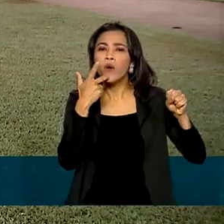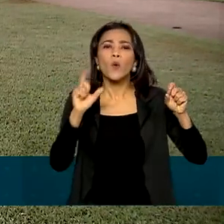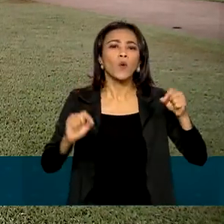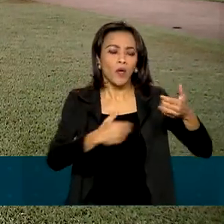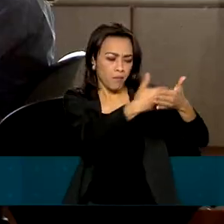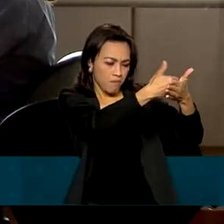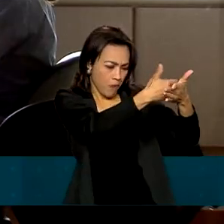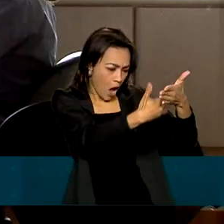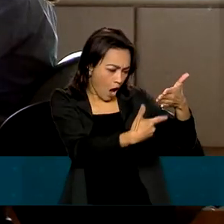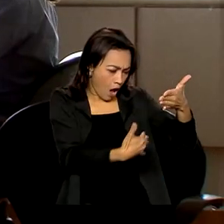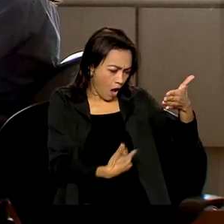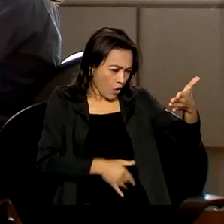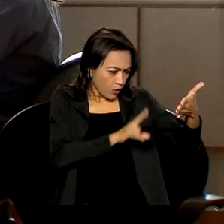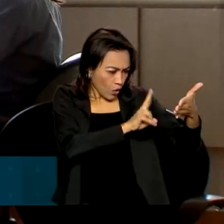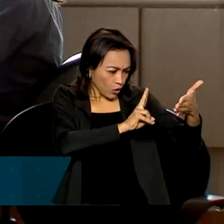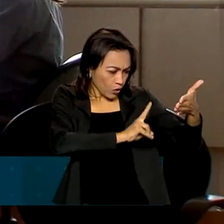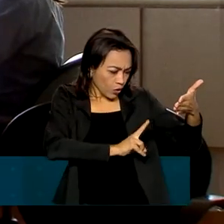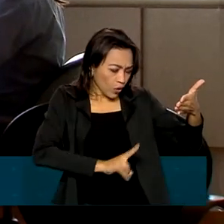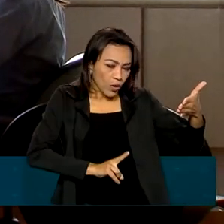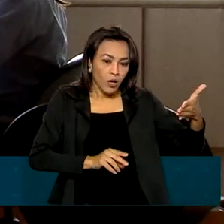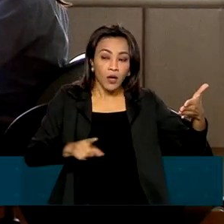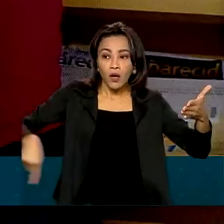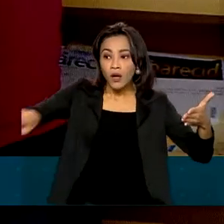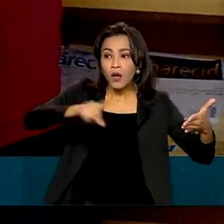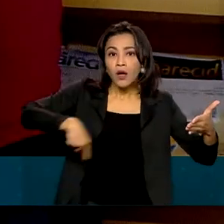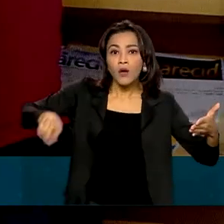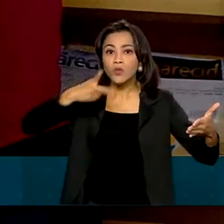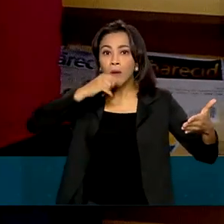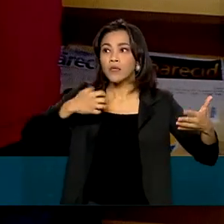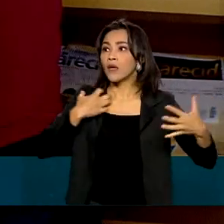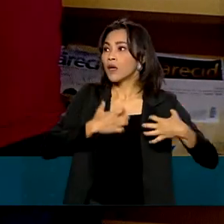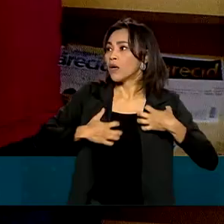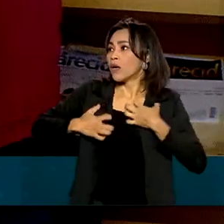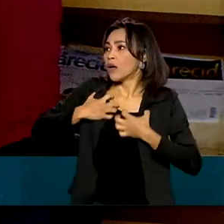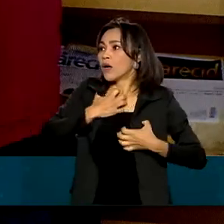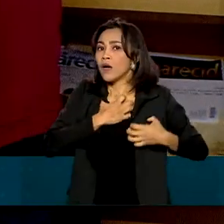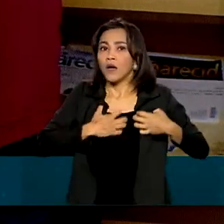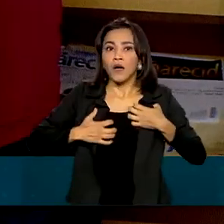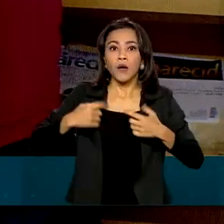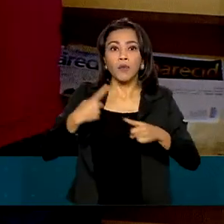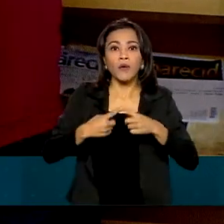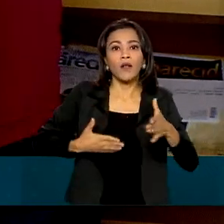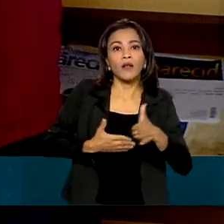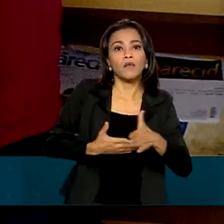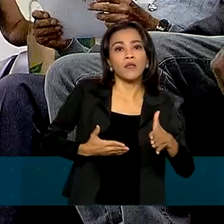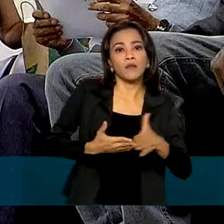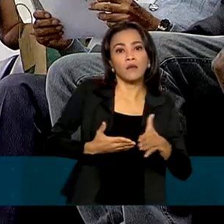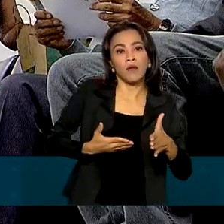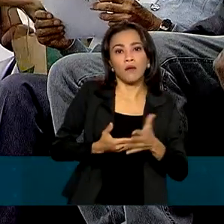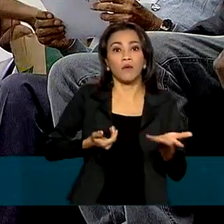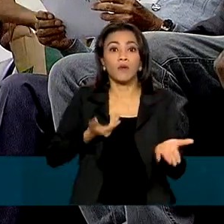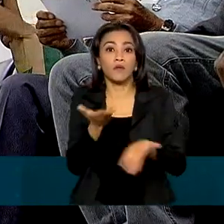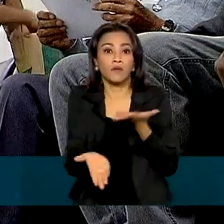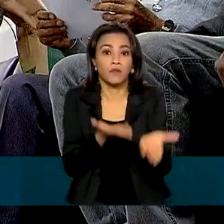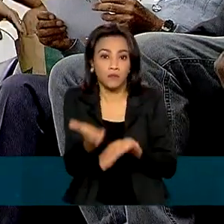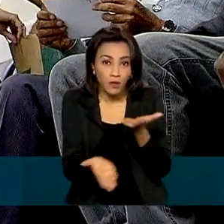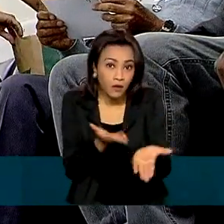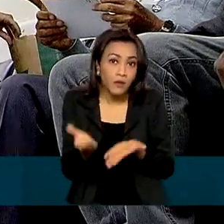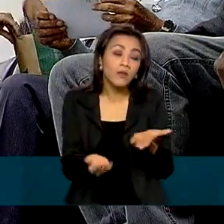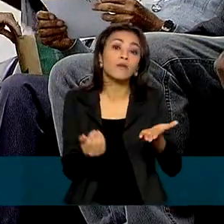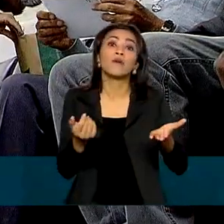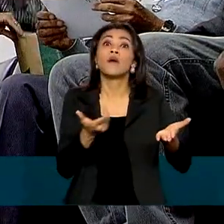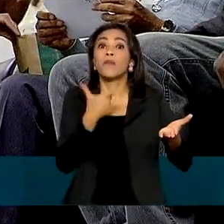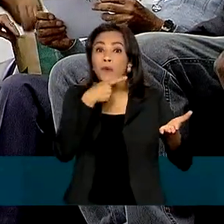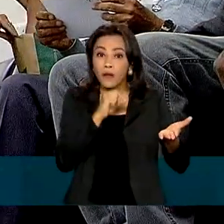taxativo, trouxe muita angústia para os pais, pois limitava a cobertura dos planos ao que estivesse na